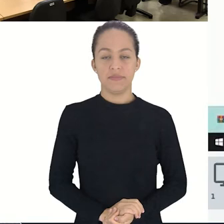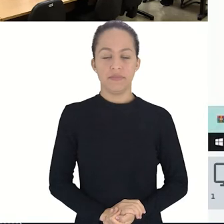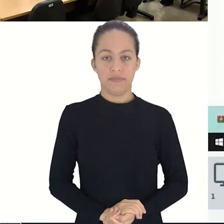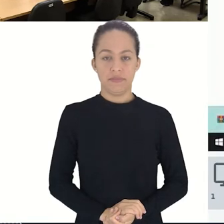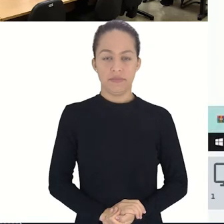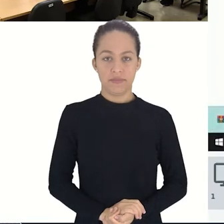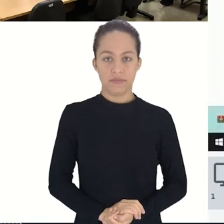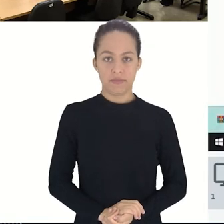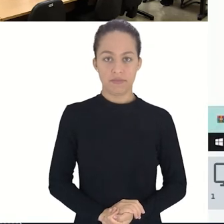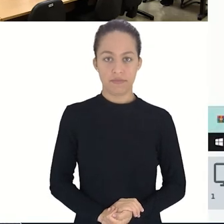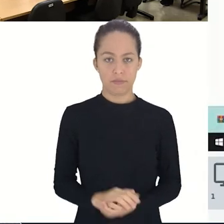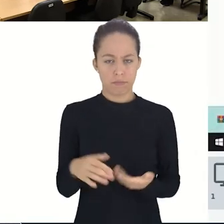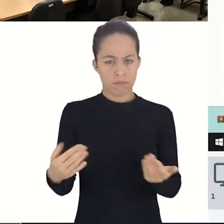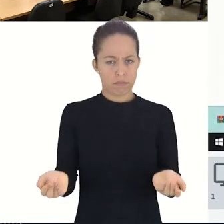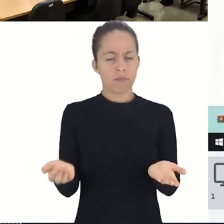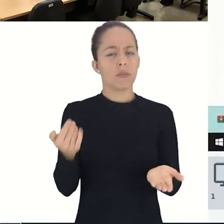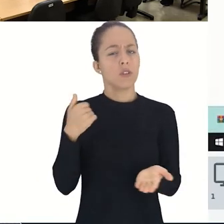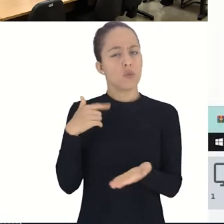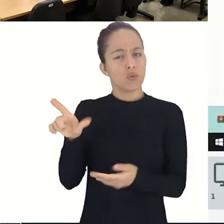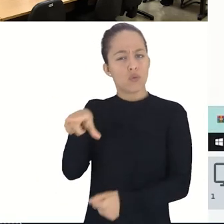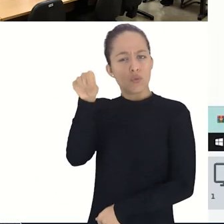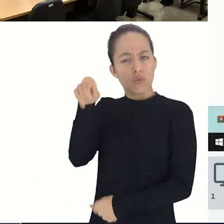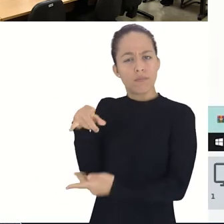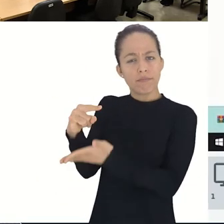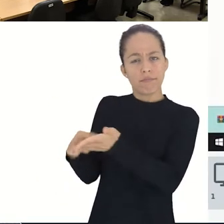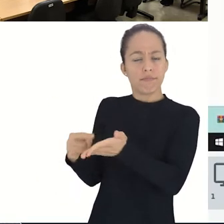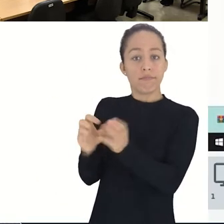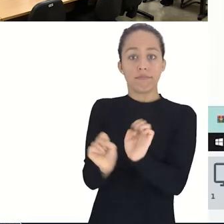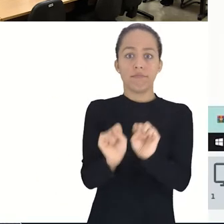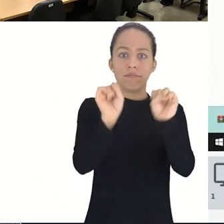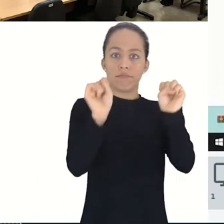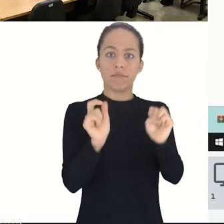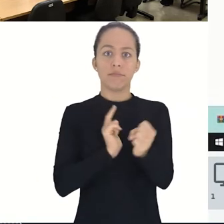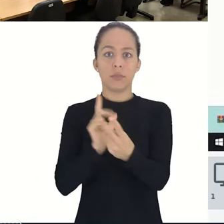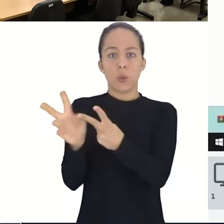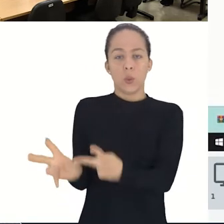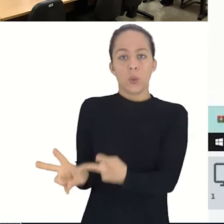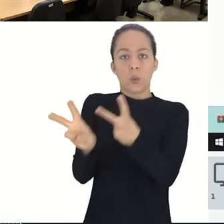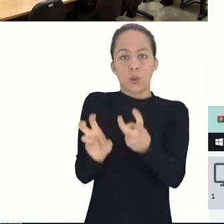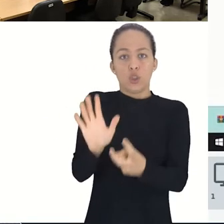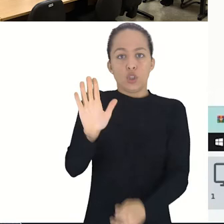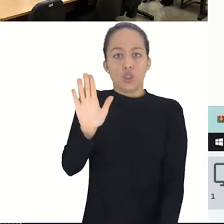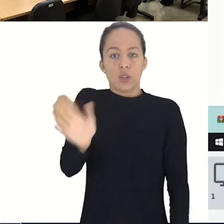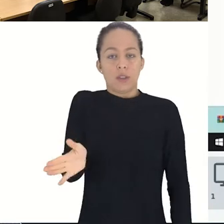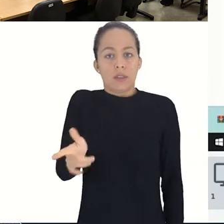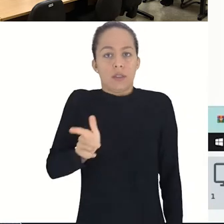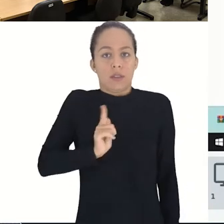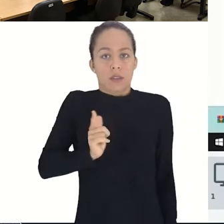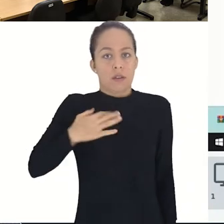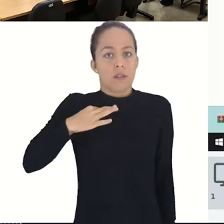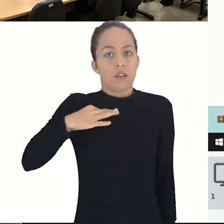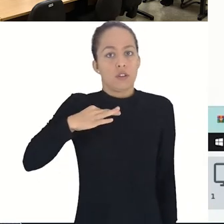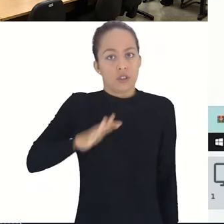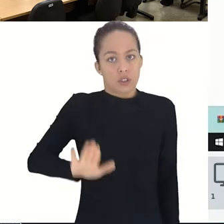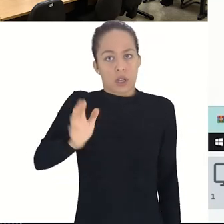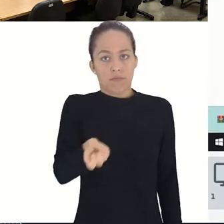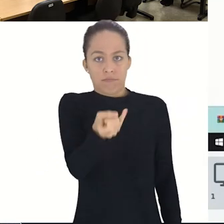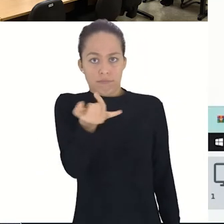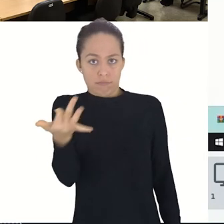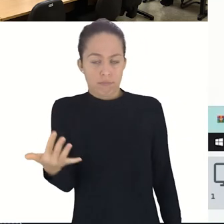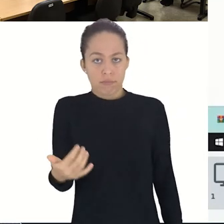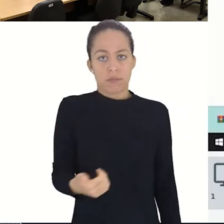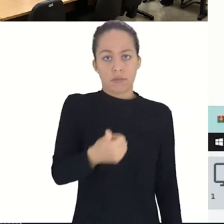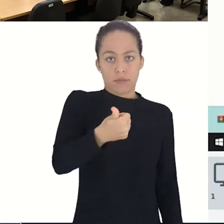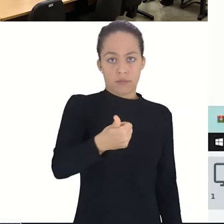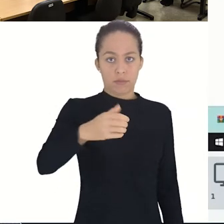Então, como eu já escolhi o arquivo, o sistema automaticamente já reconheceu o número total de candidatos, 107 candidatos